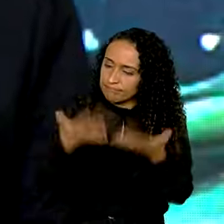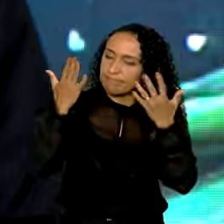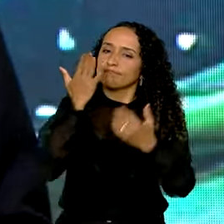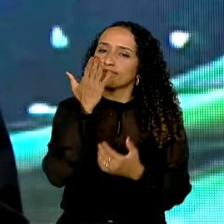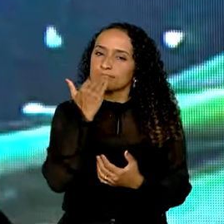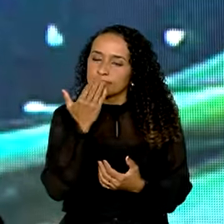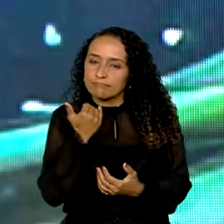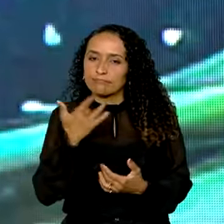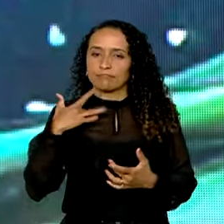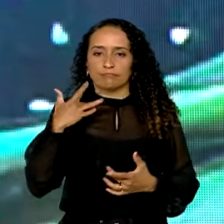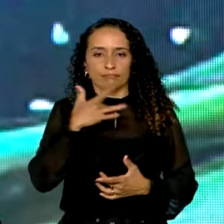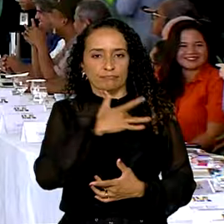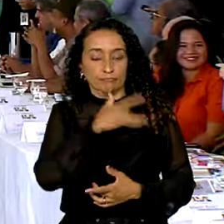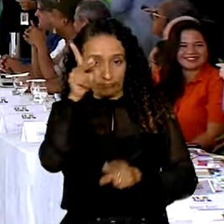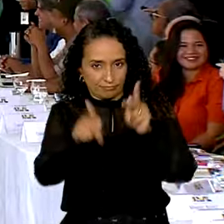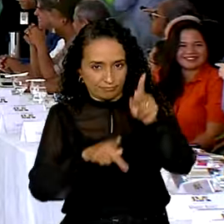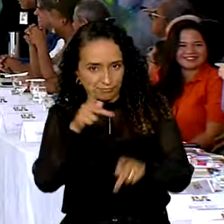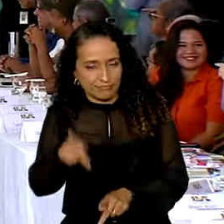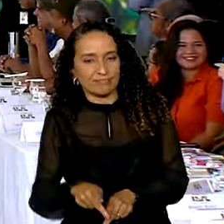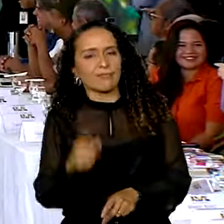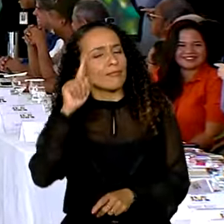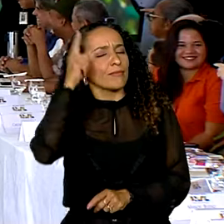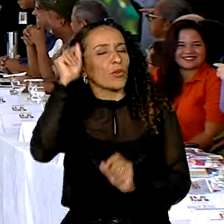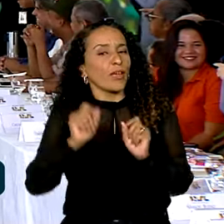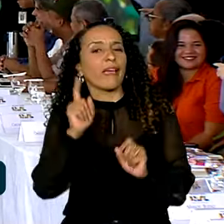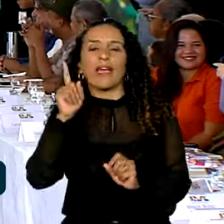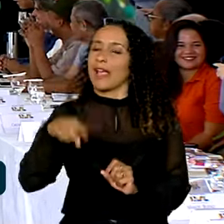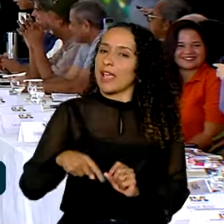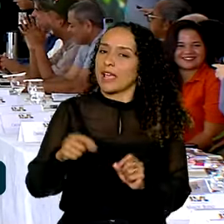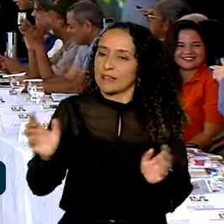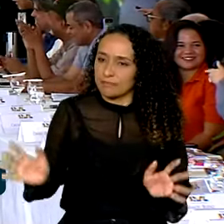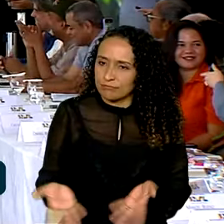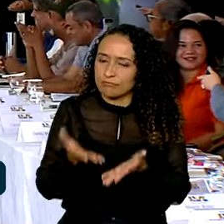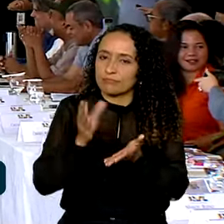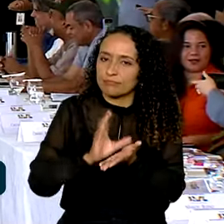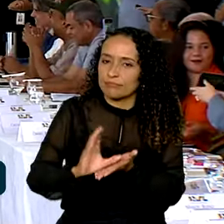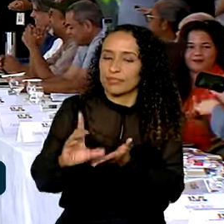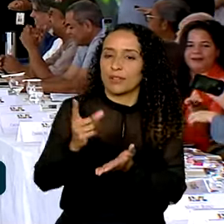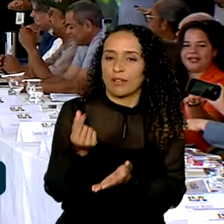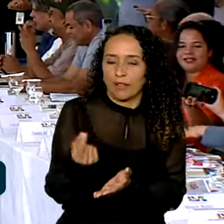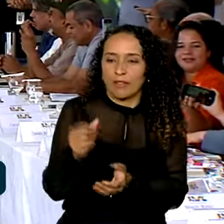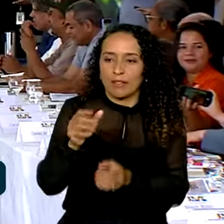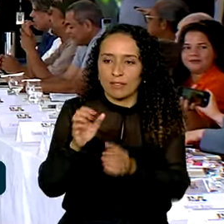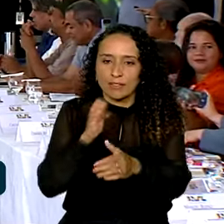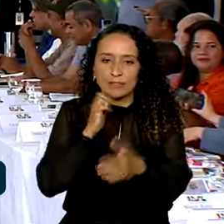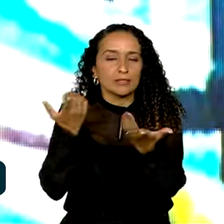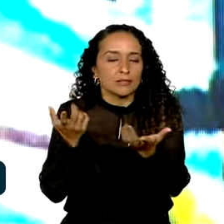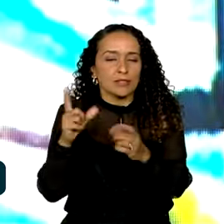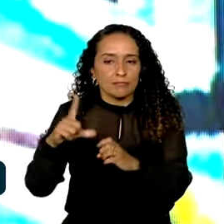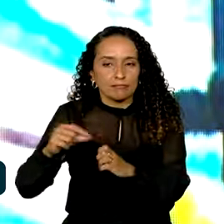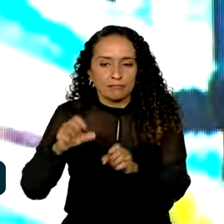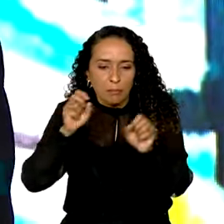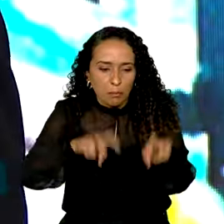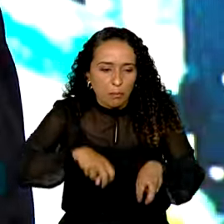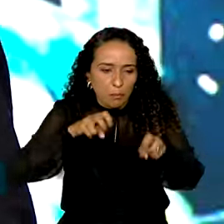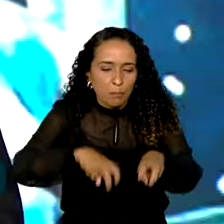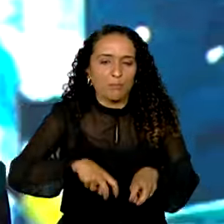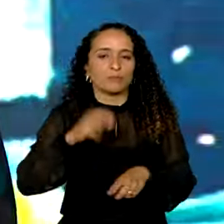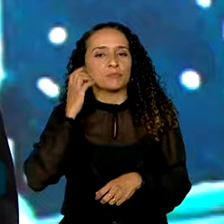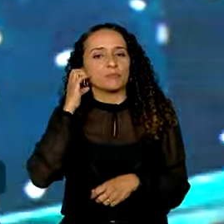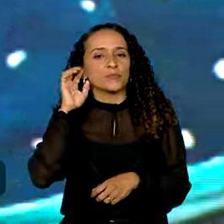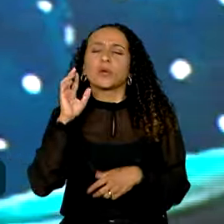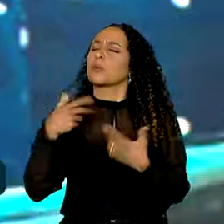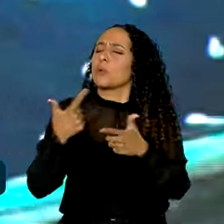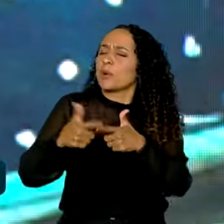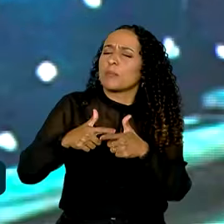mais saudável para a população, a ideia é também gerar renda para pequenos produtores rurais. Qual é o problema da